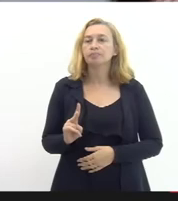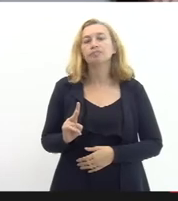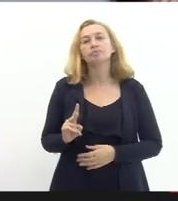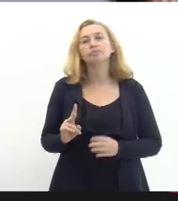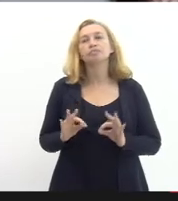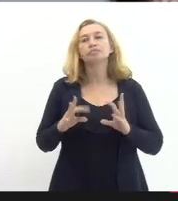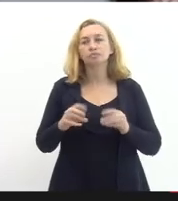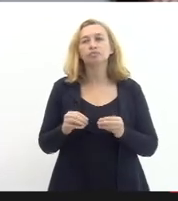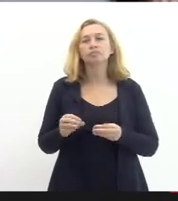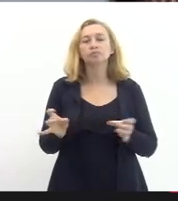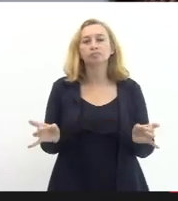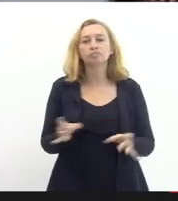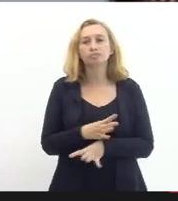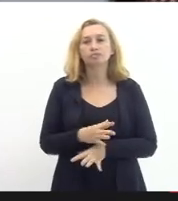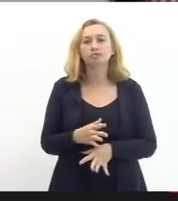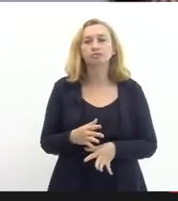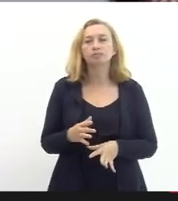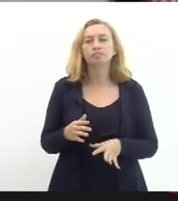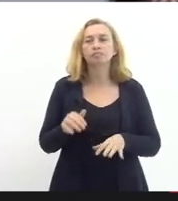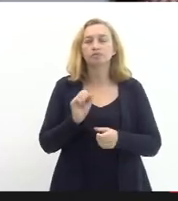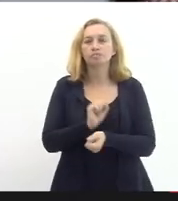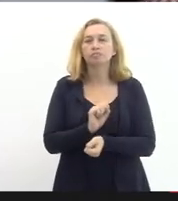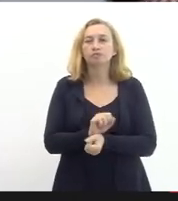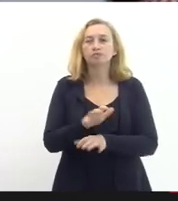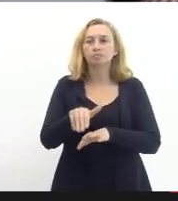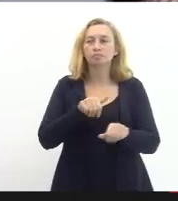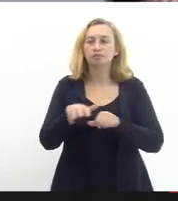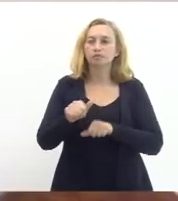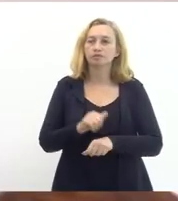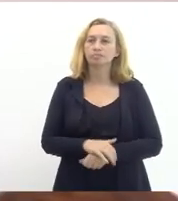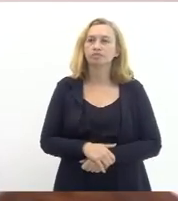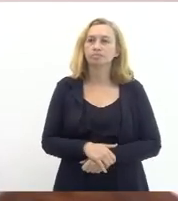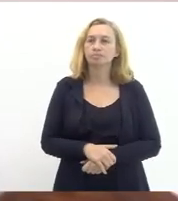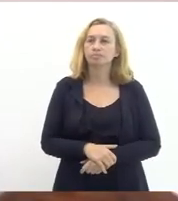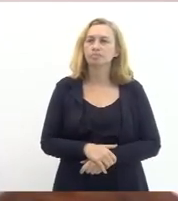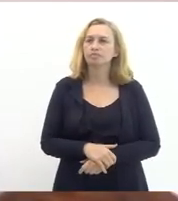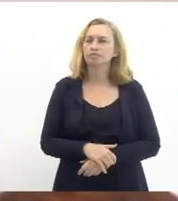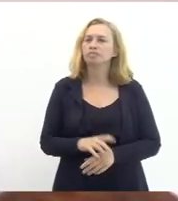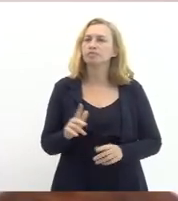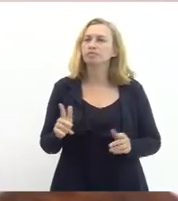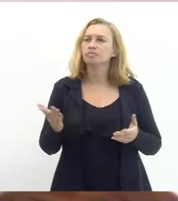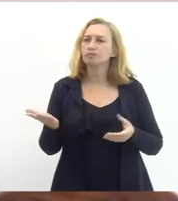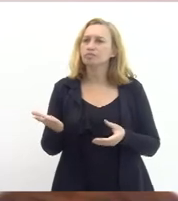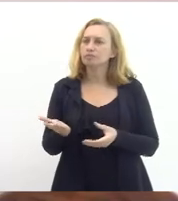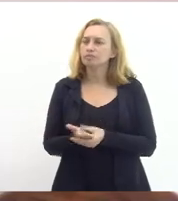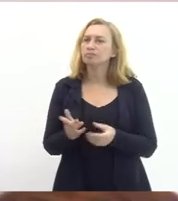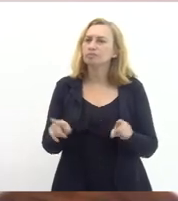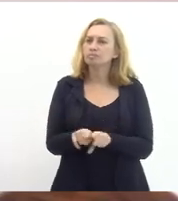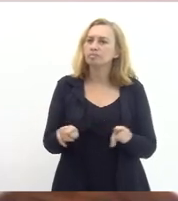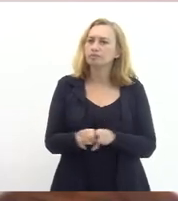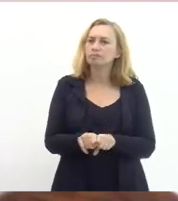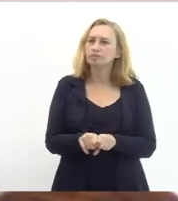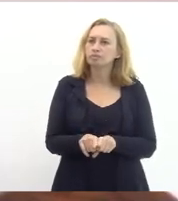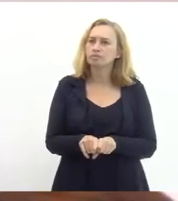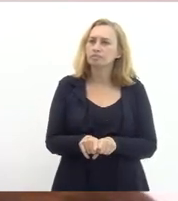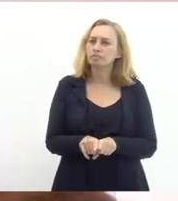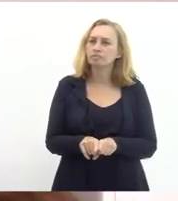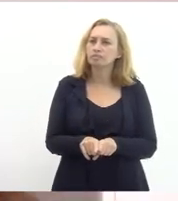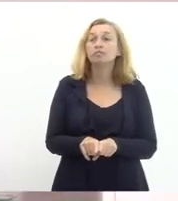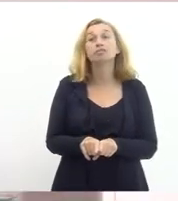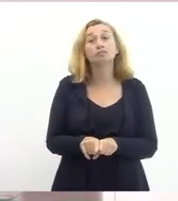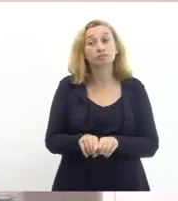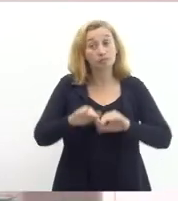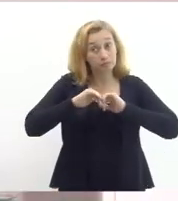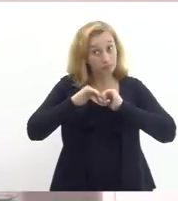nós estamos solicitando a convocação desses 910 e no mesmo processo também solicitando os 7800 é um processo